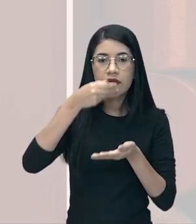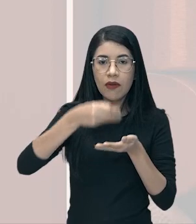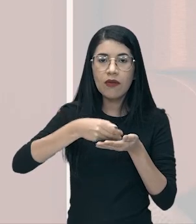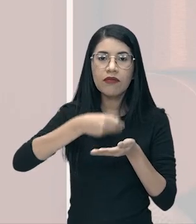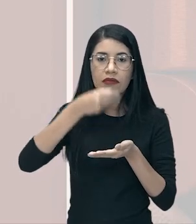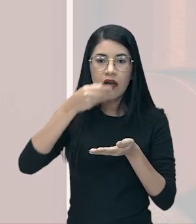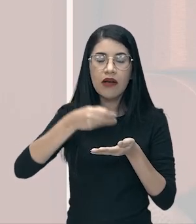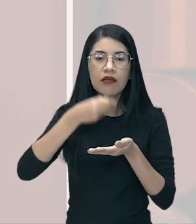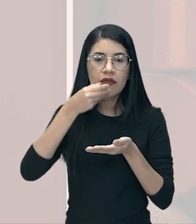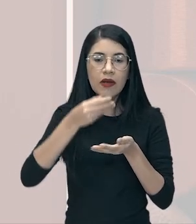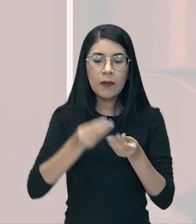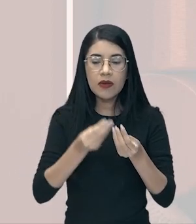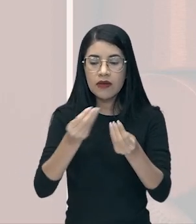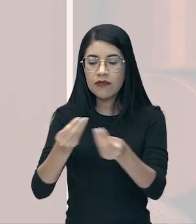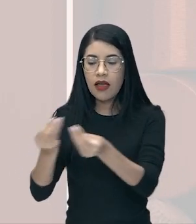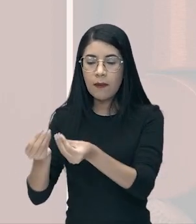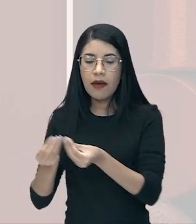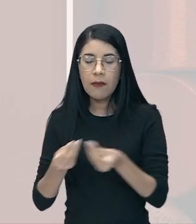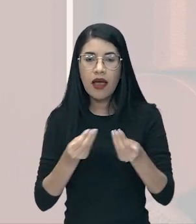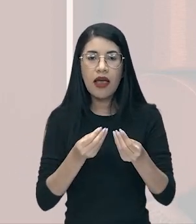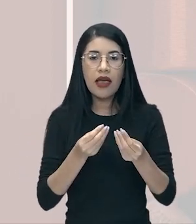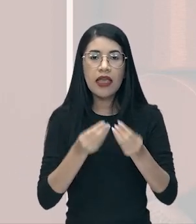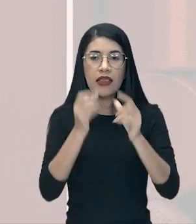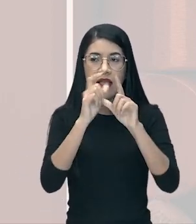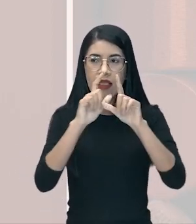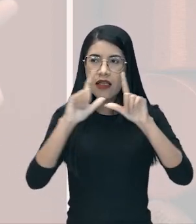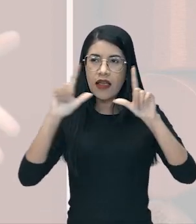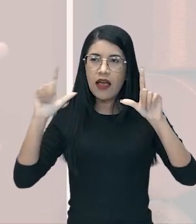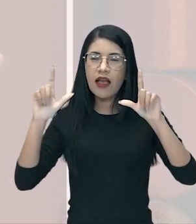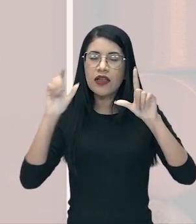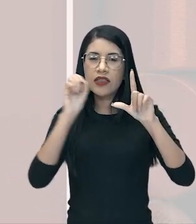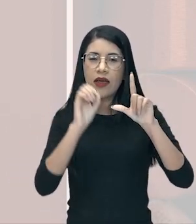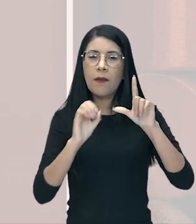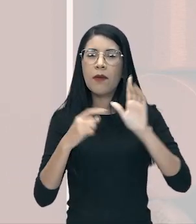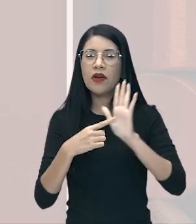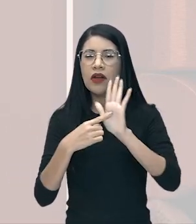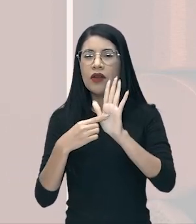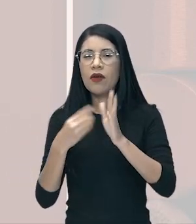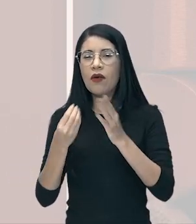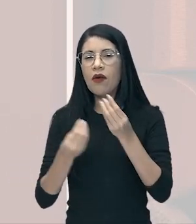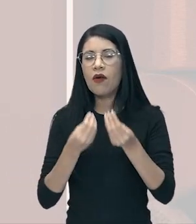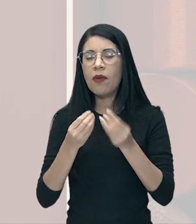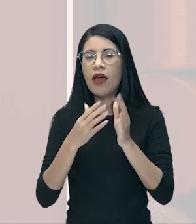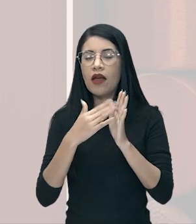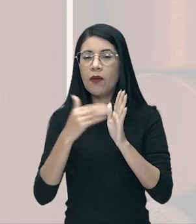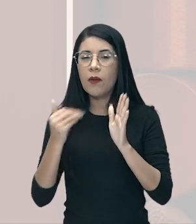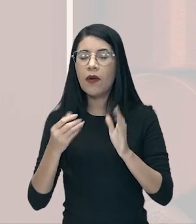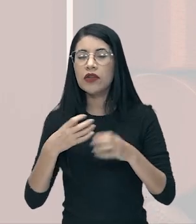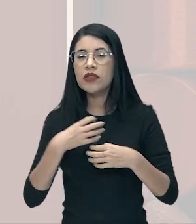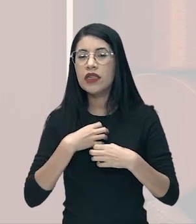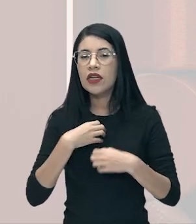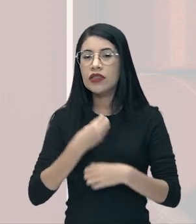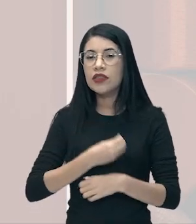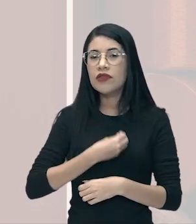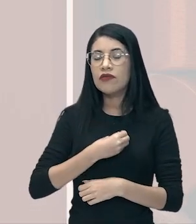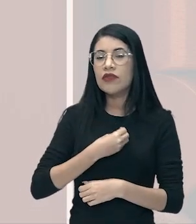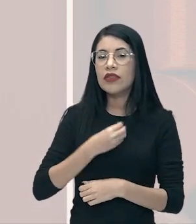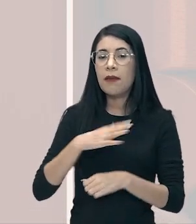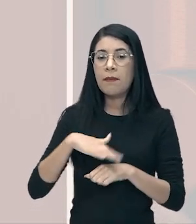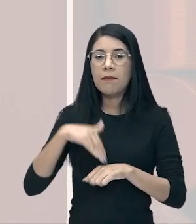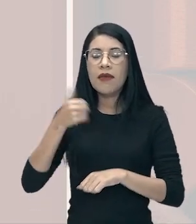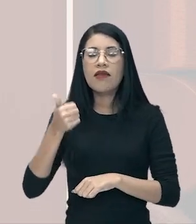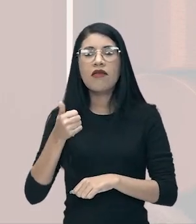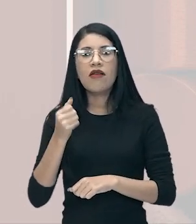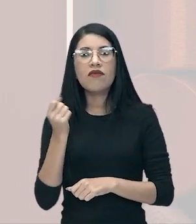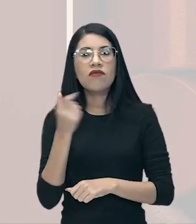que era distribuída nas ruas e atrás um outdoor enaltecendo o estilo de vida americano dizendo que não existe estilo de vida melhor do que